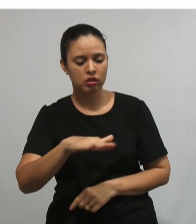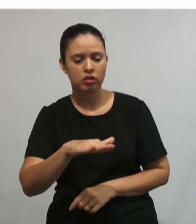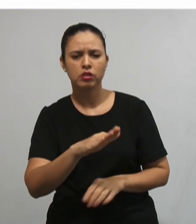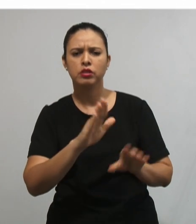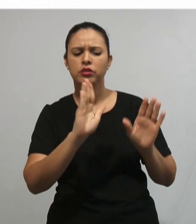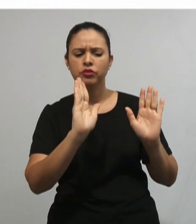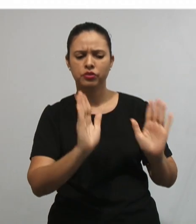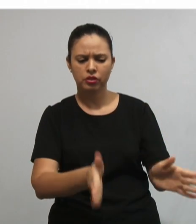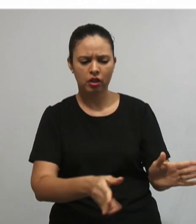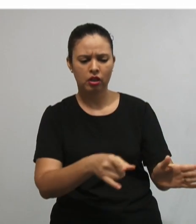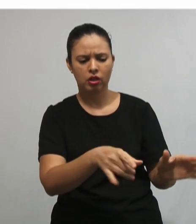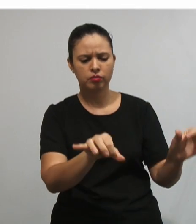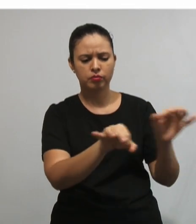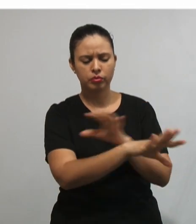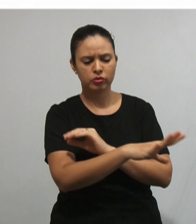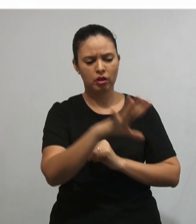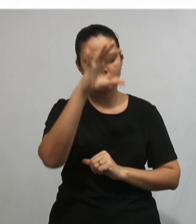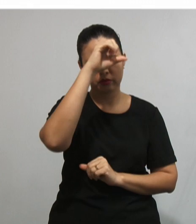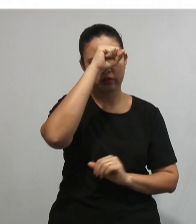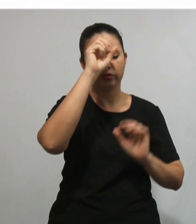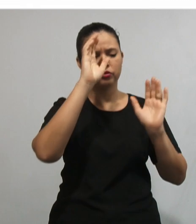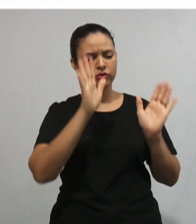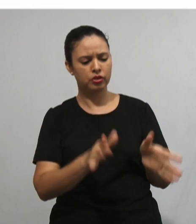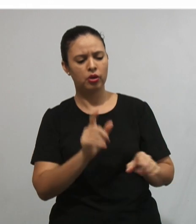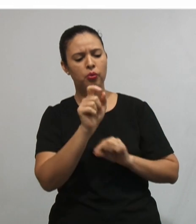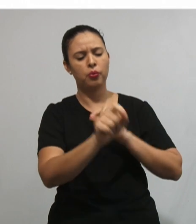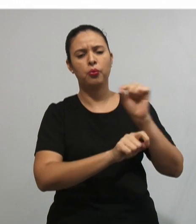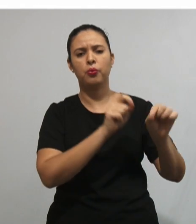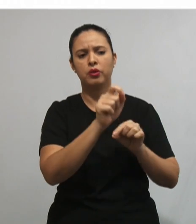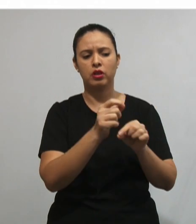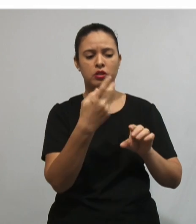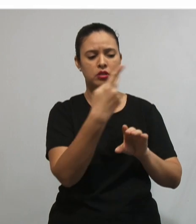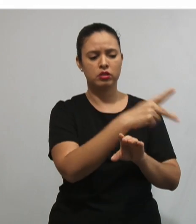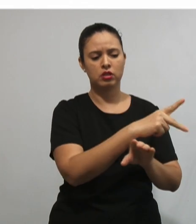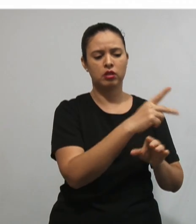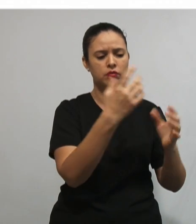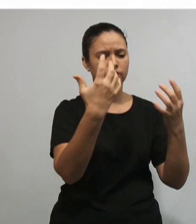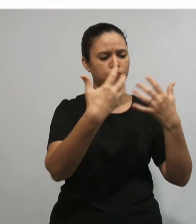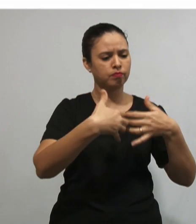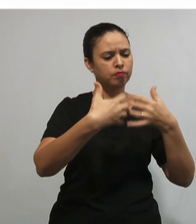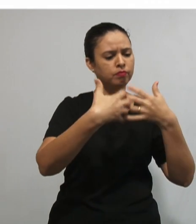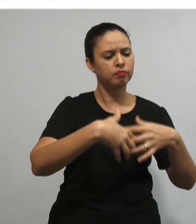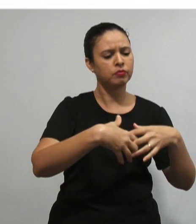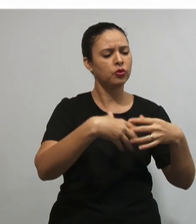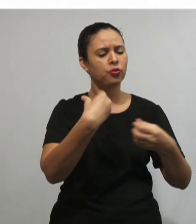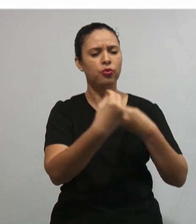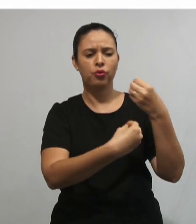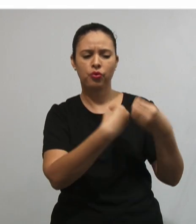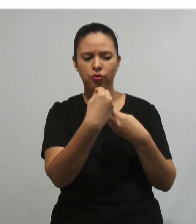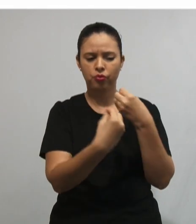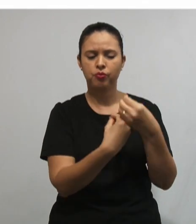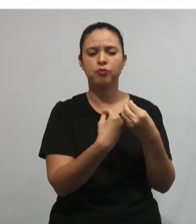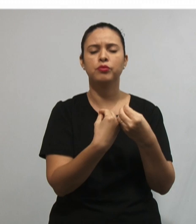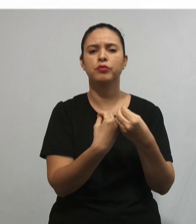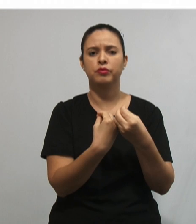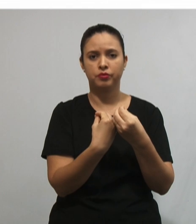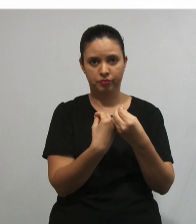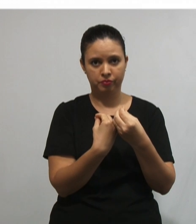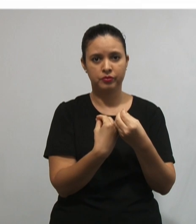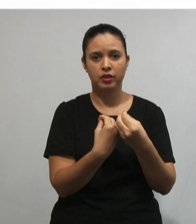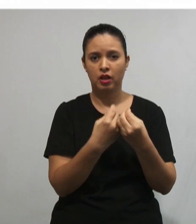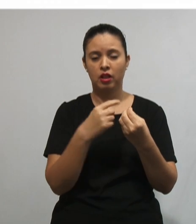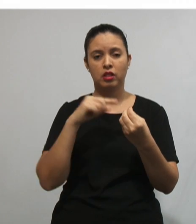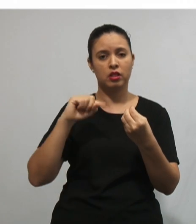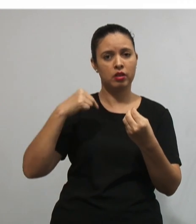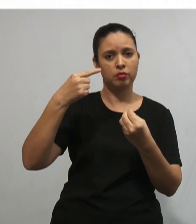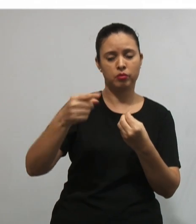encontram-se disponíveis na estrutura cognitiva do aluno. E ensinar, utilizando